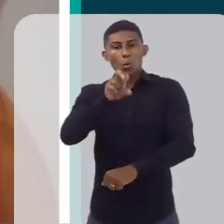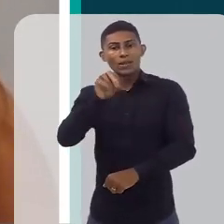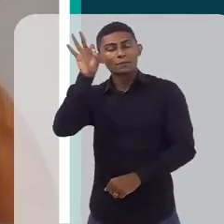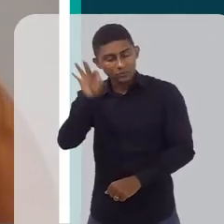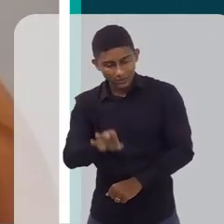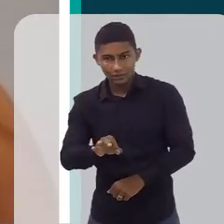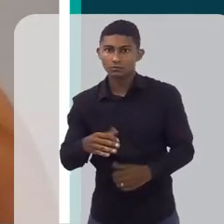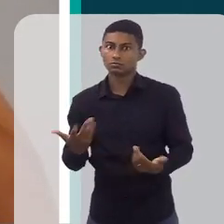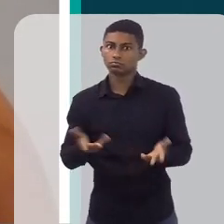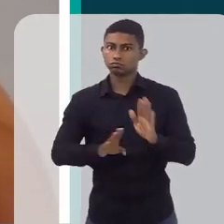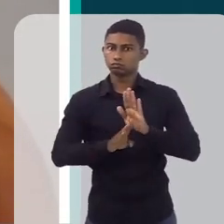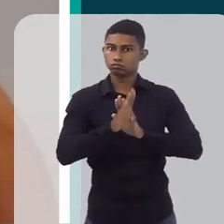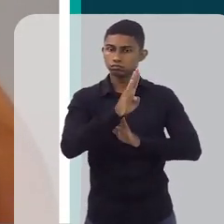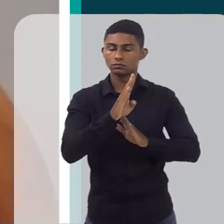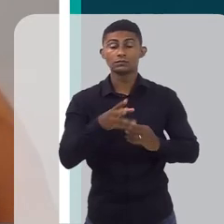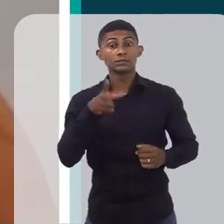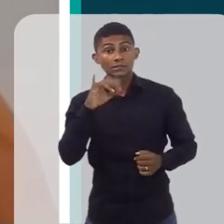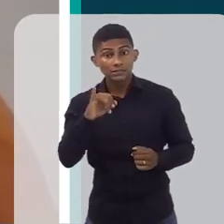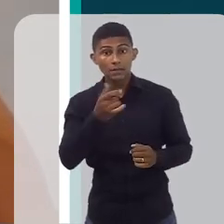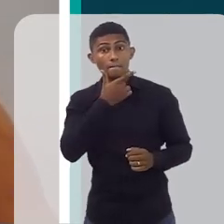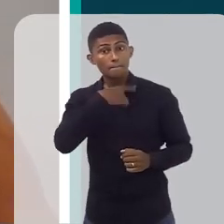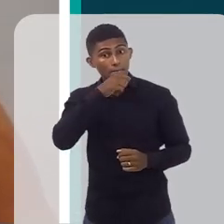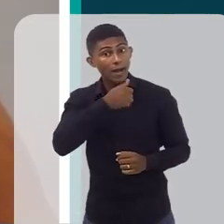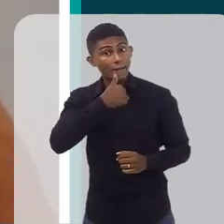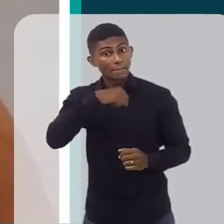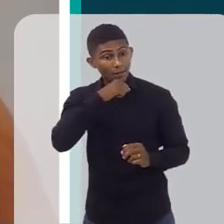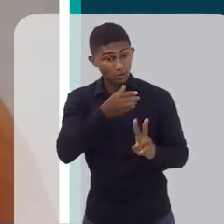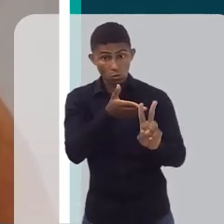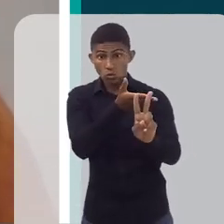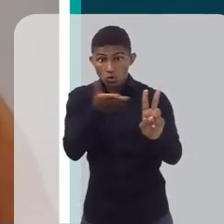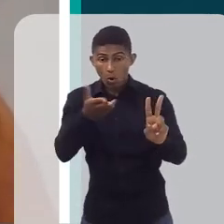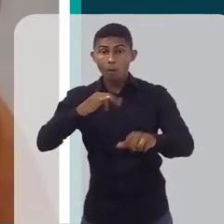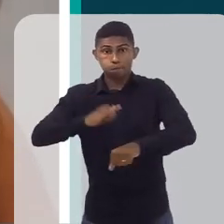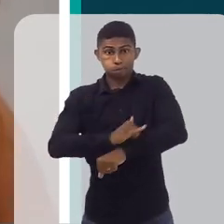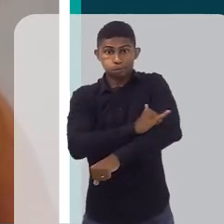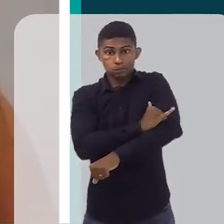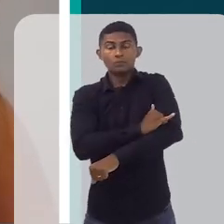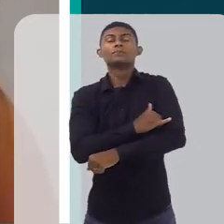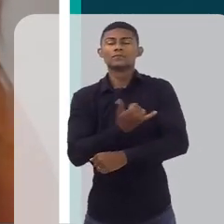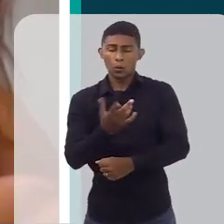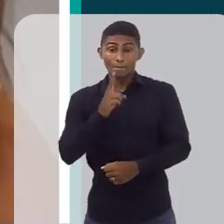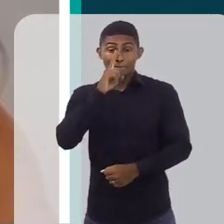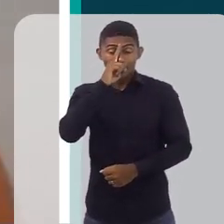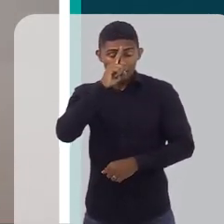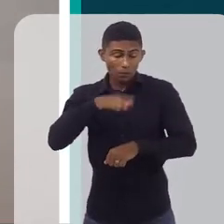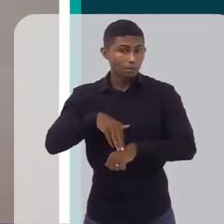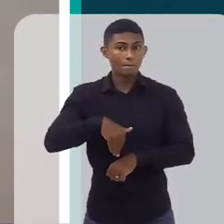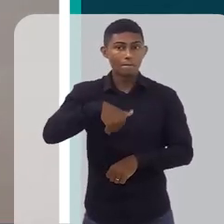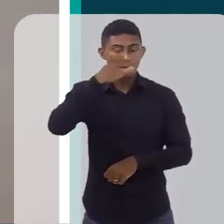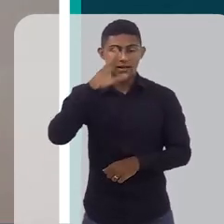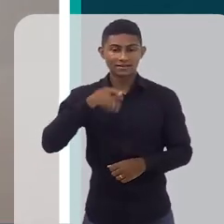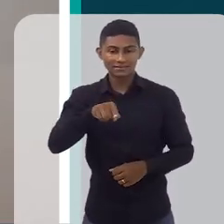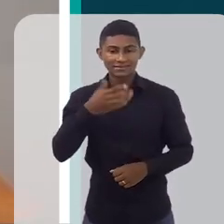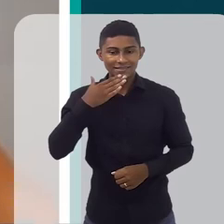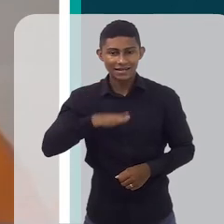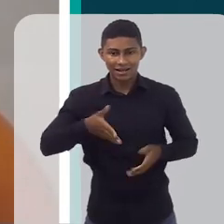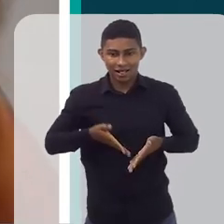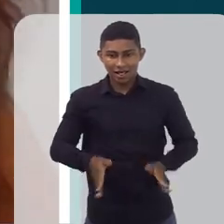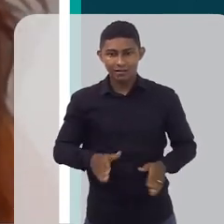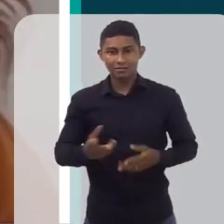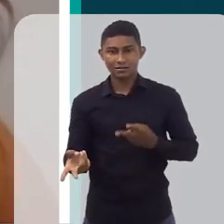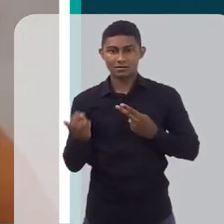obesos, tanto mãe quanto pai, aí o risco vai para 80%. Então, a criança tem um risco